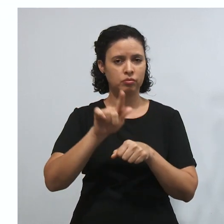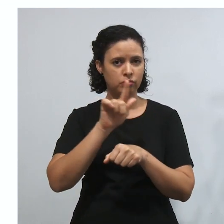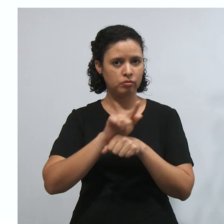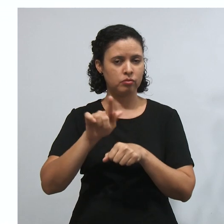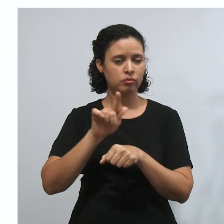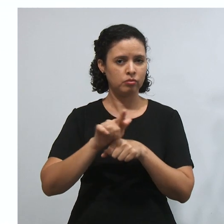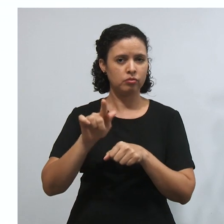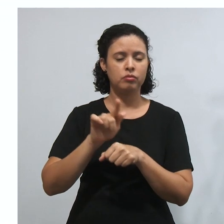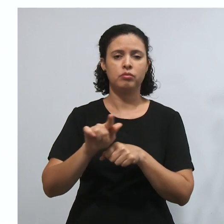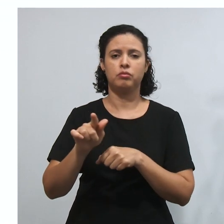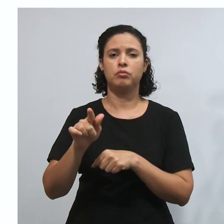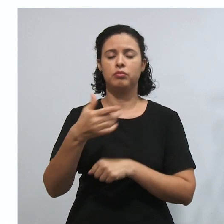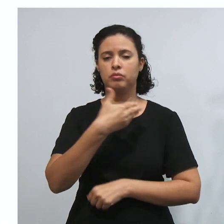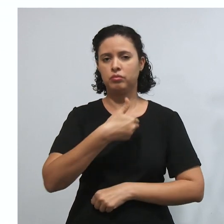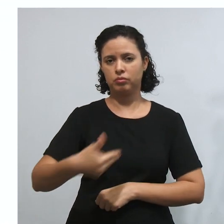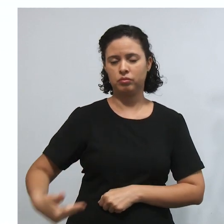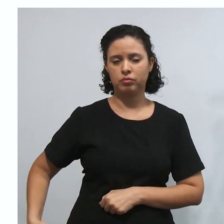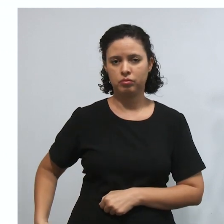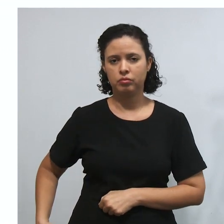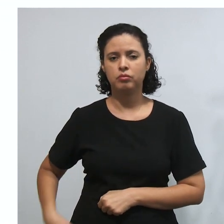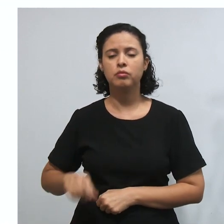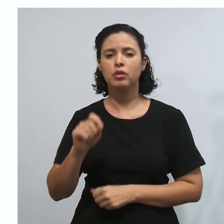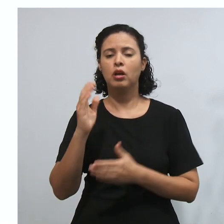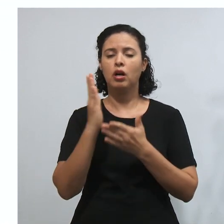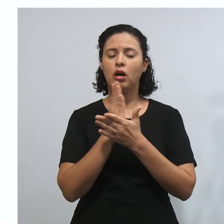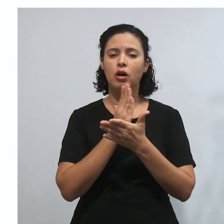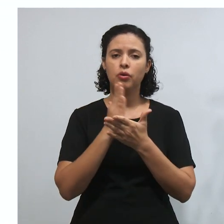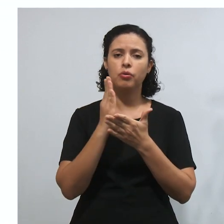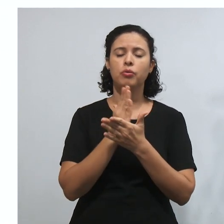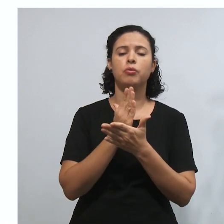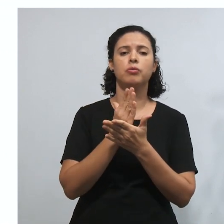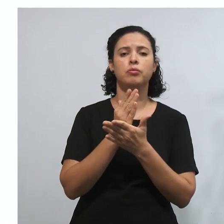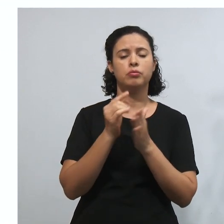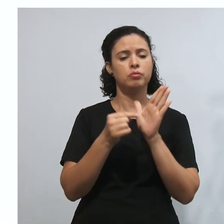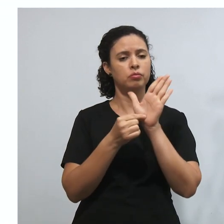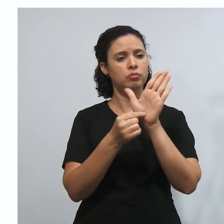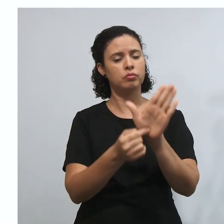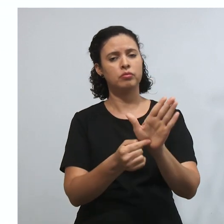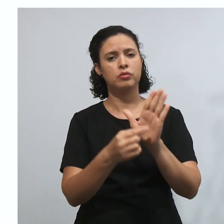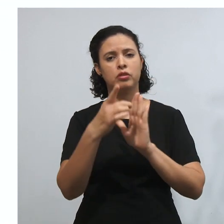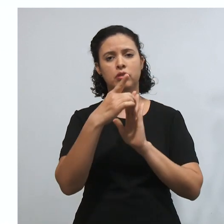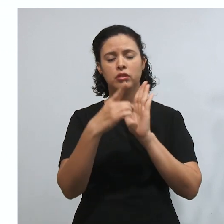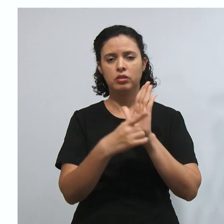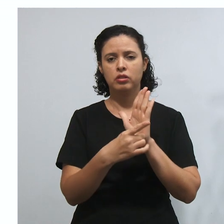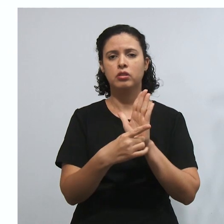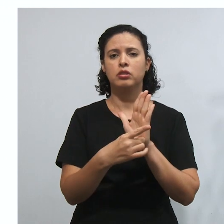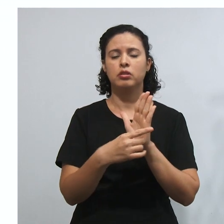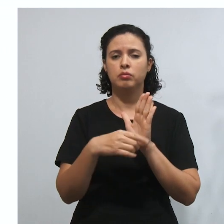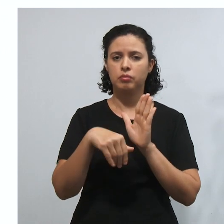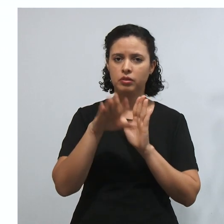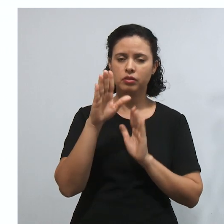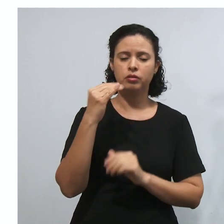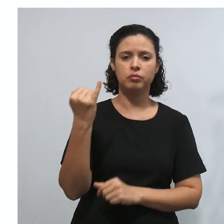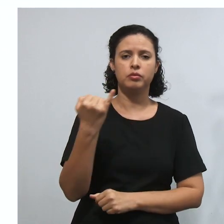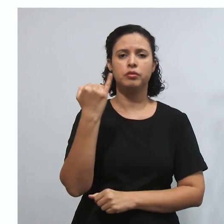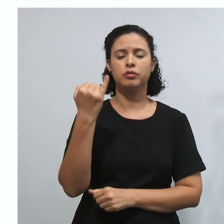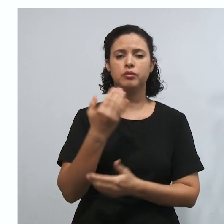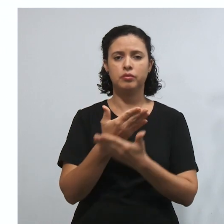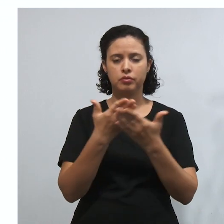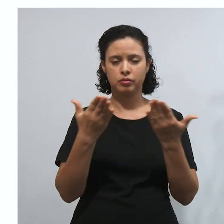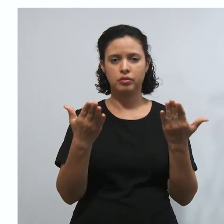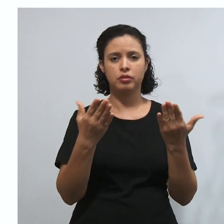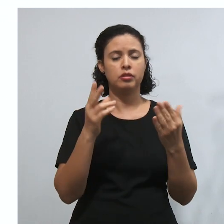são alguns nortes, algumas diretrizes mais importantes que você precisa